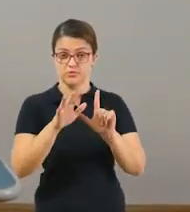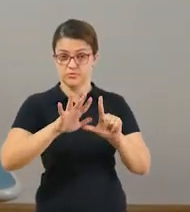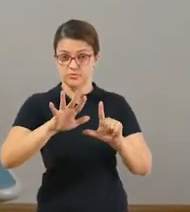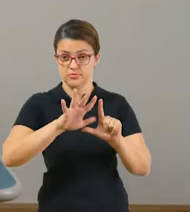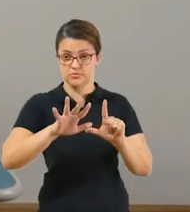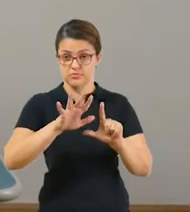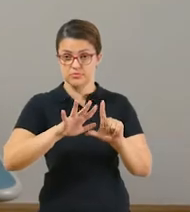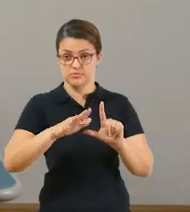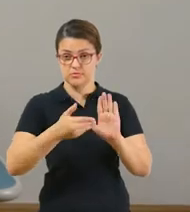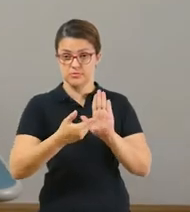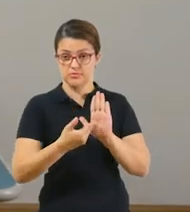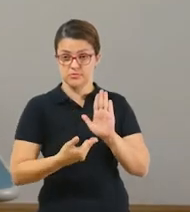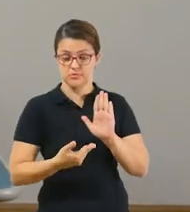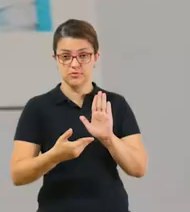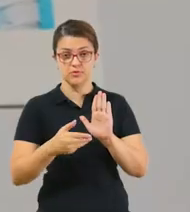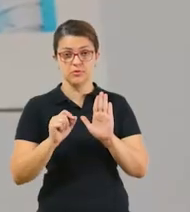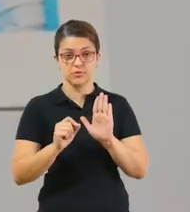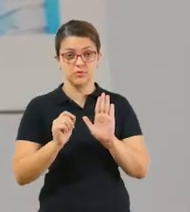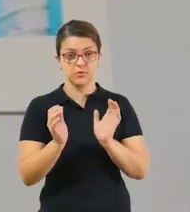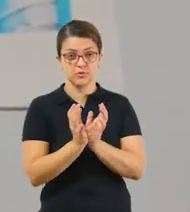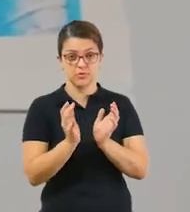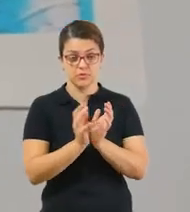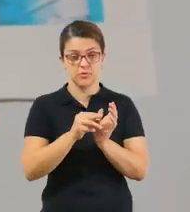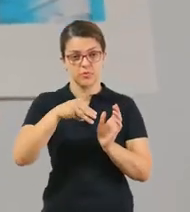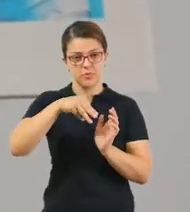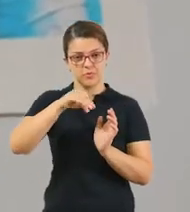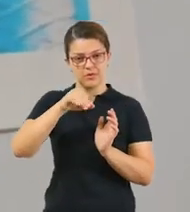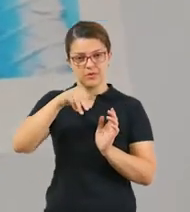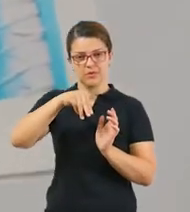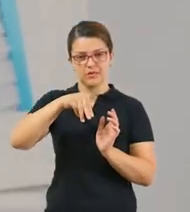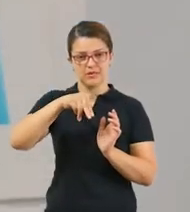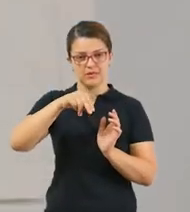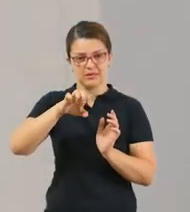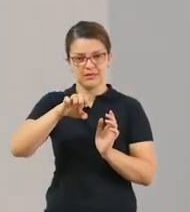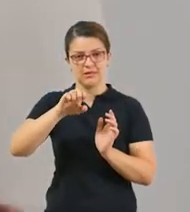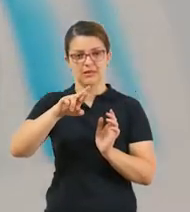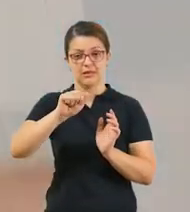Esse daqui está trazendo os alimentos de origem mineral.